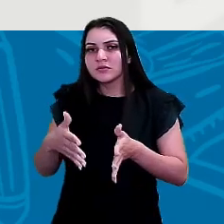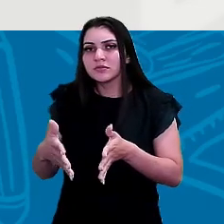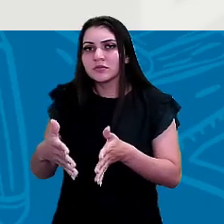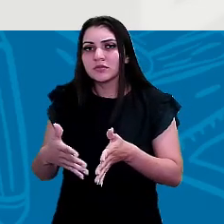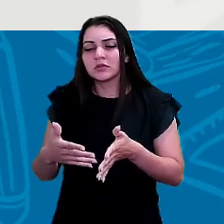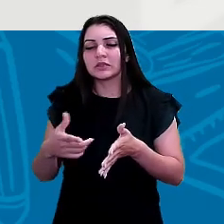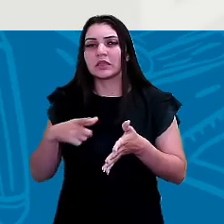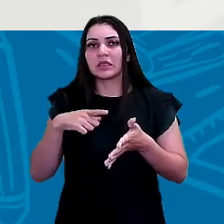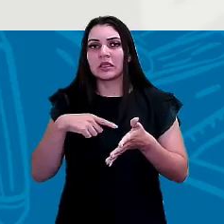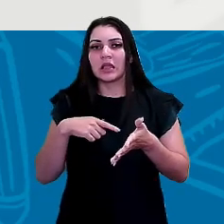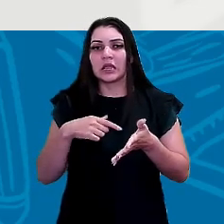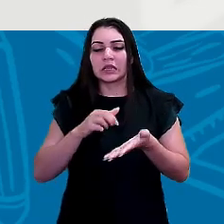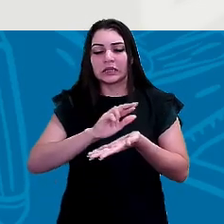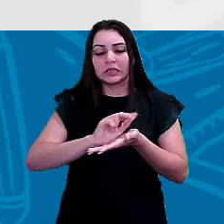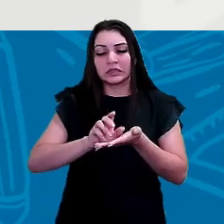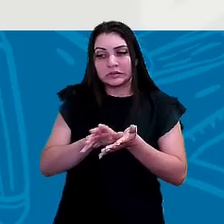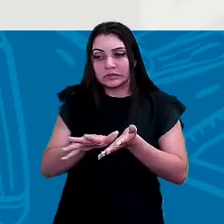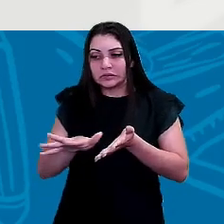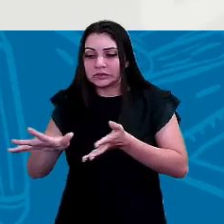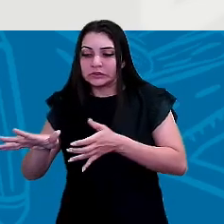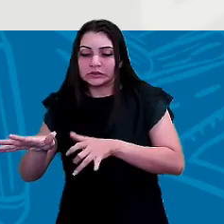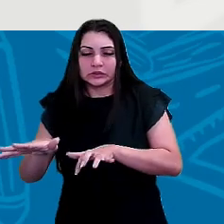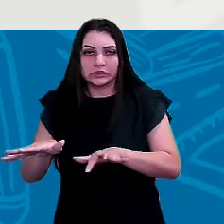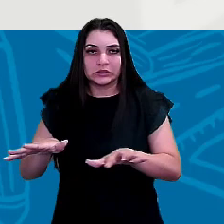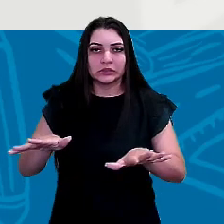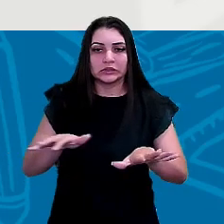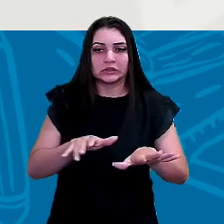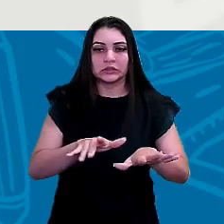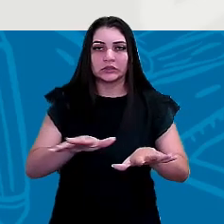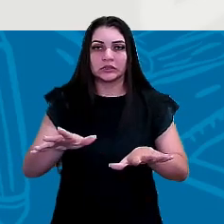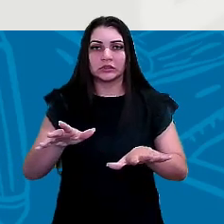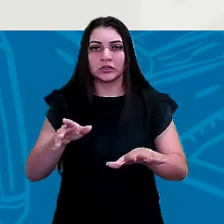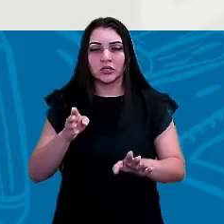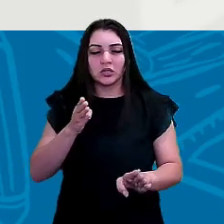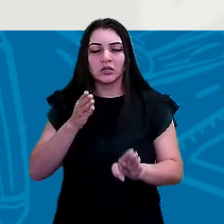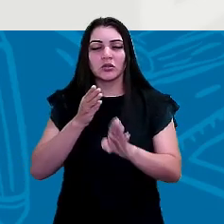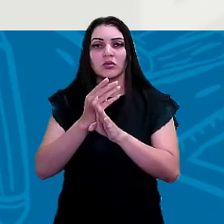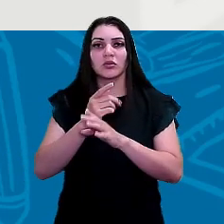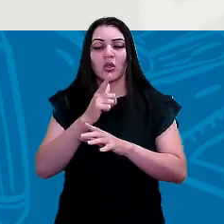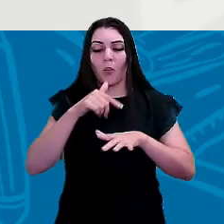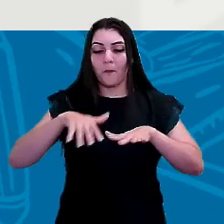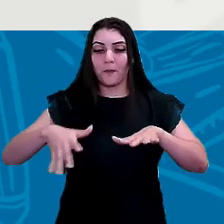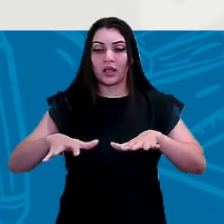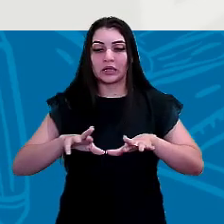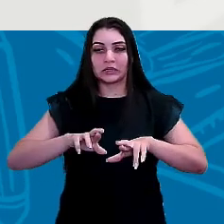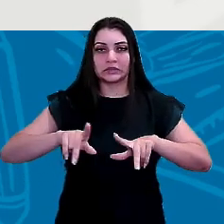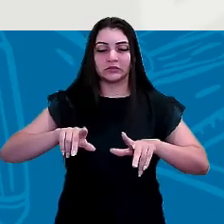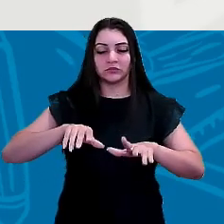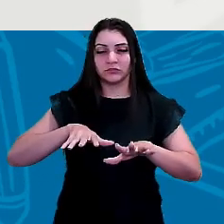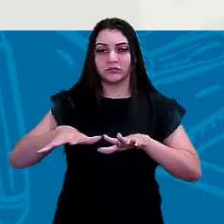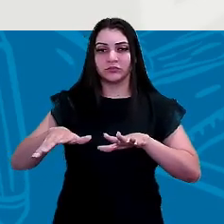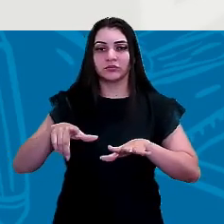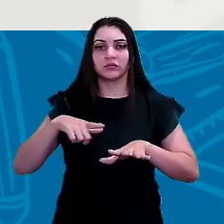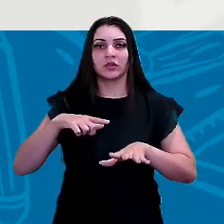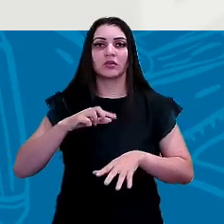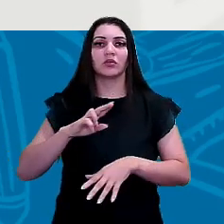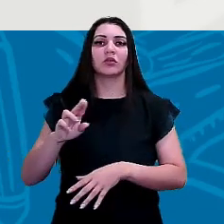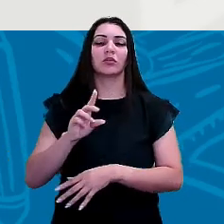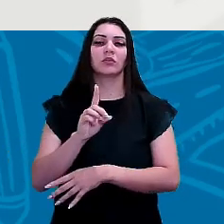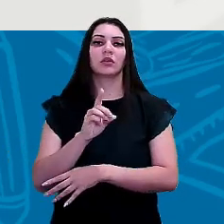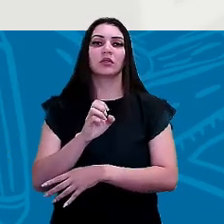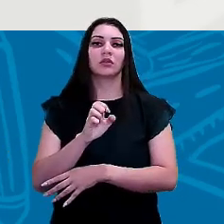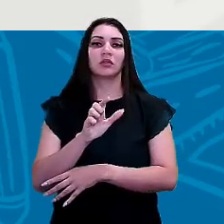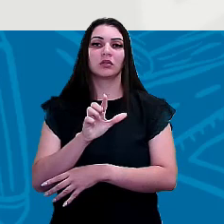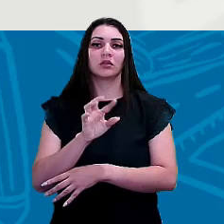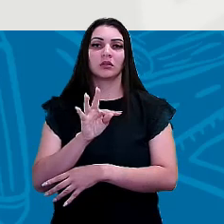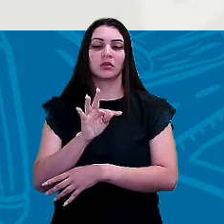né? ele tem vários braços né? que alcançam o mar de diferentes formas e direções a gente chama de delta né? e normalmente